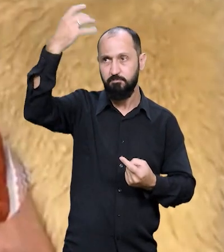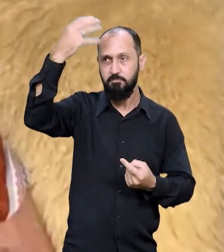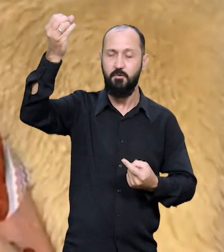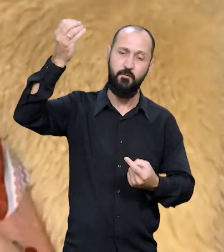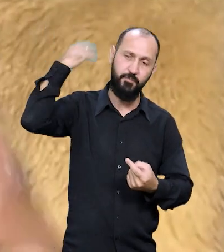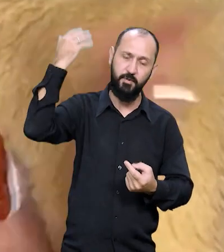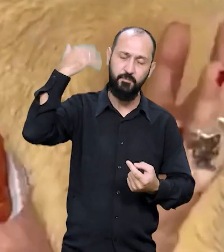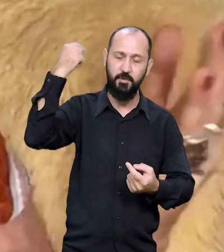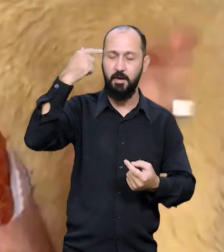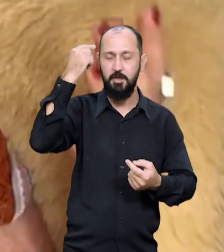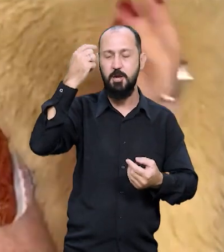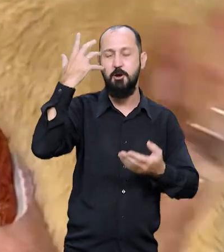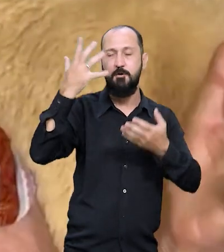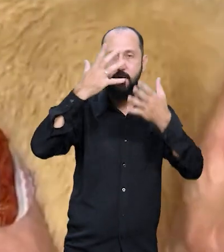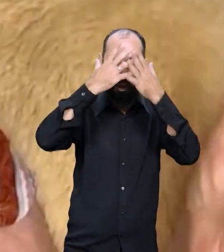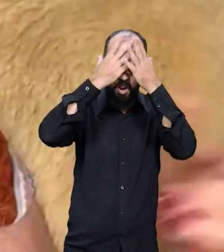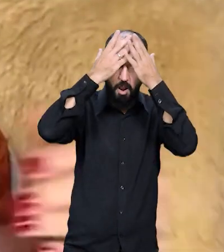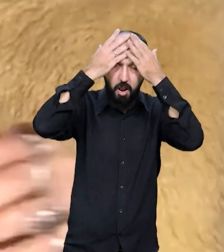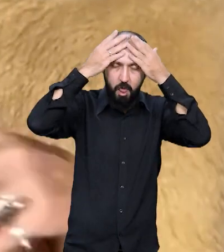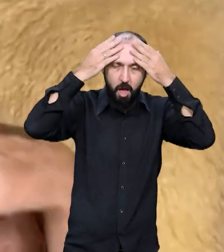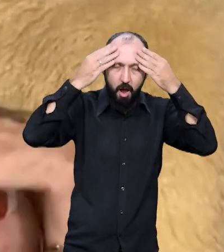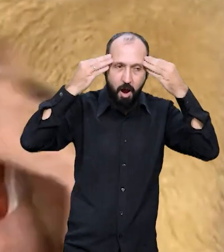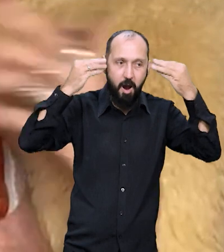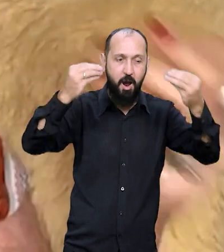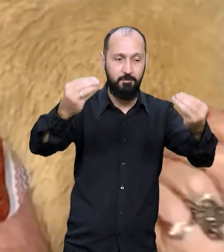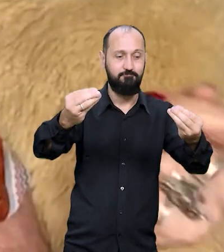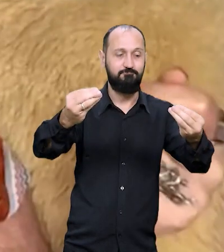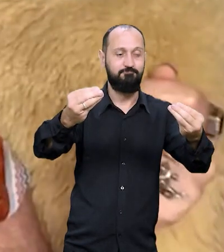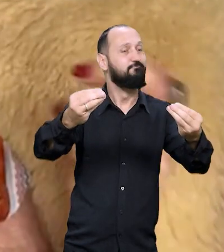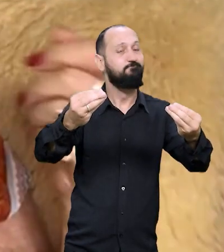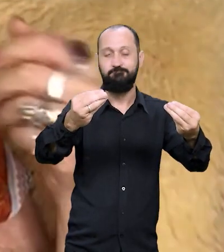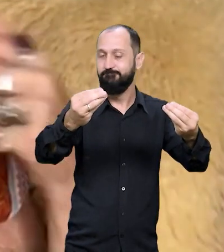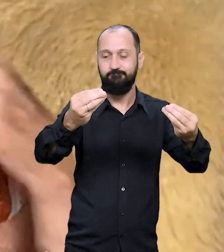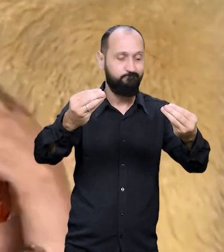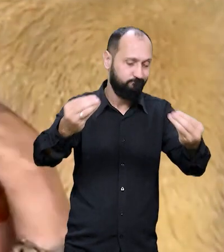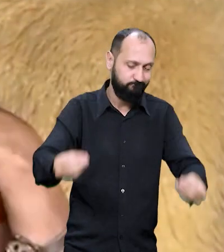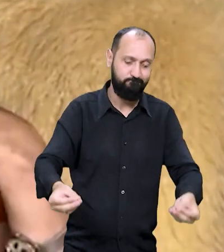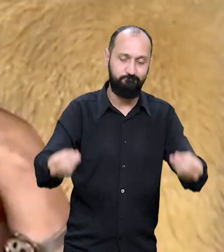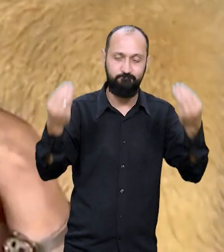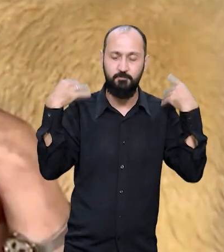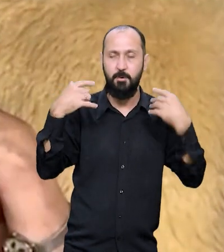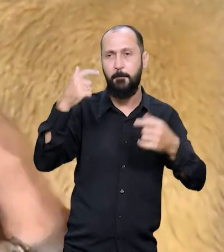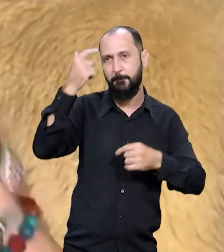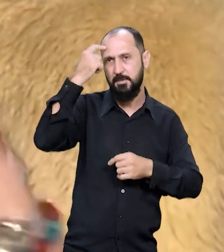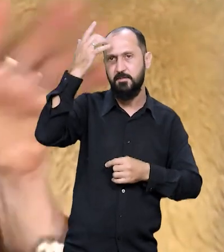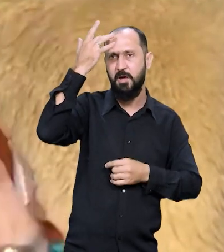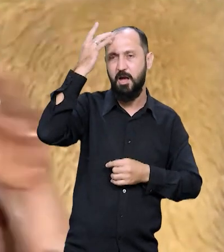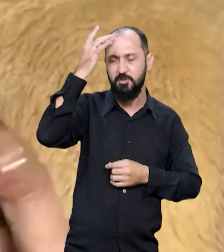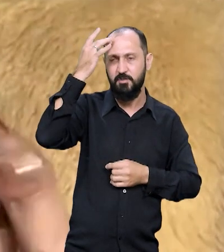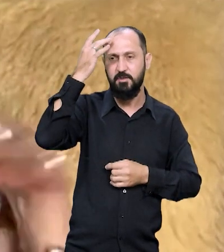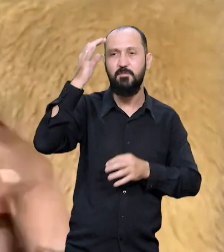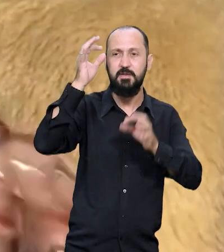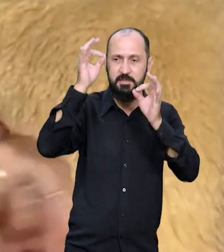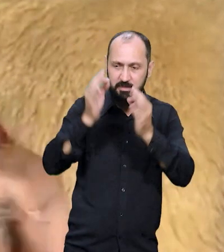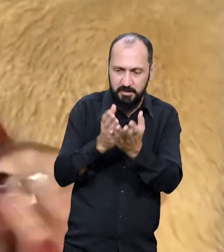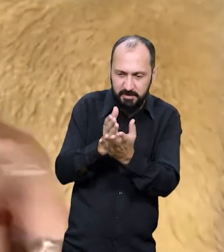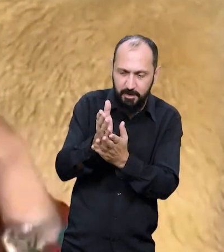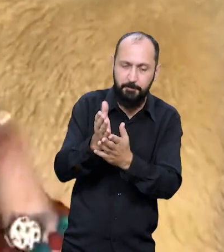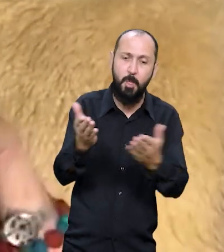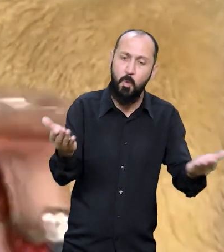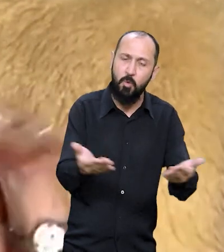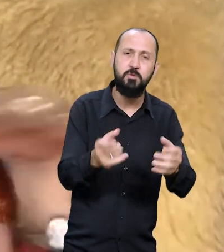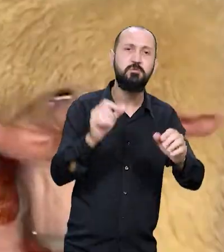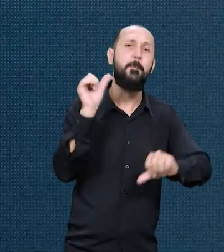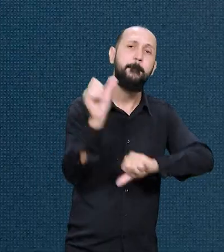fazer uma limpeza cerebral e perceber que o que ele achava que estava certo não está mais,